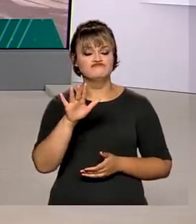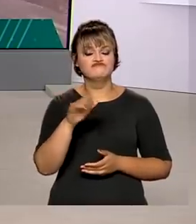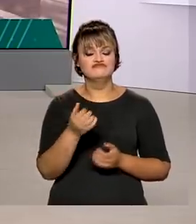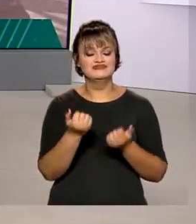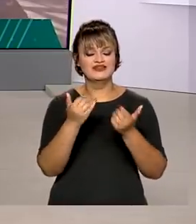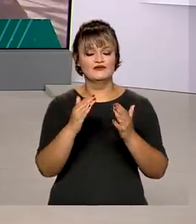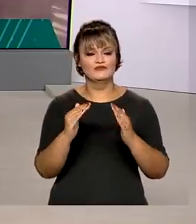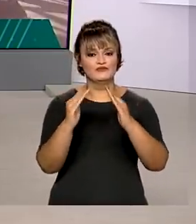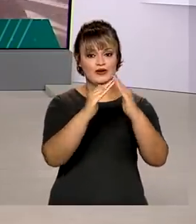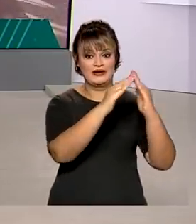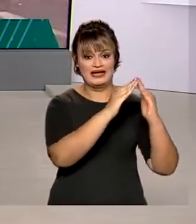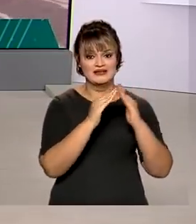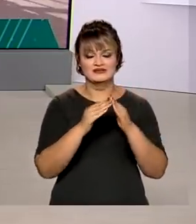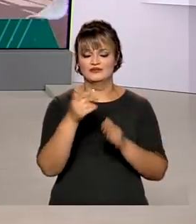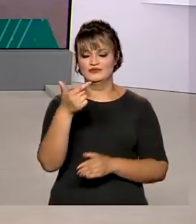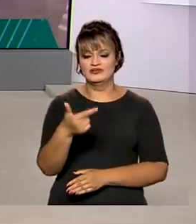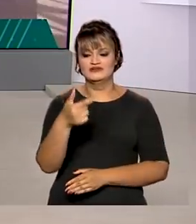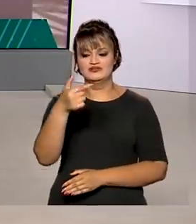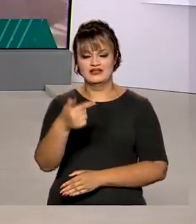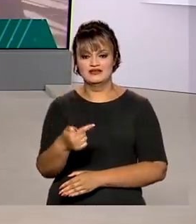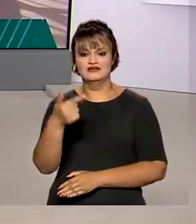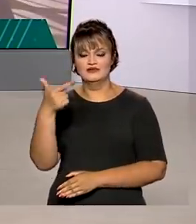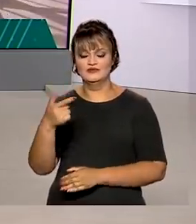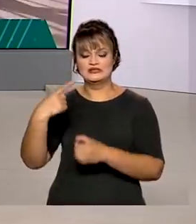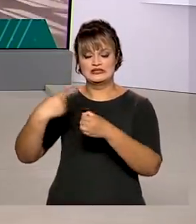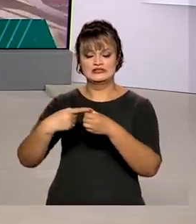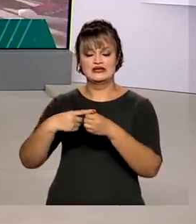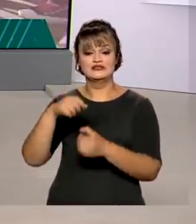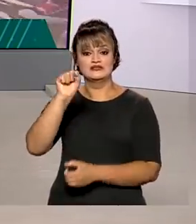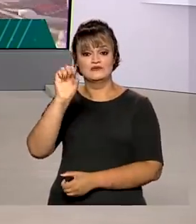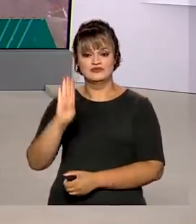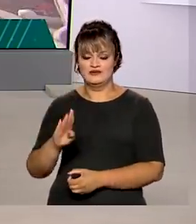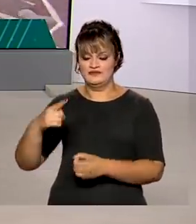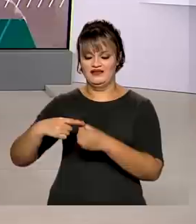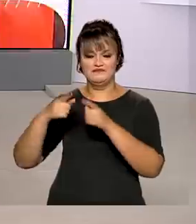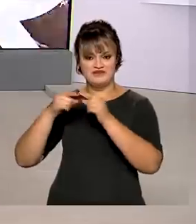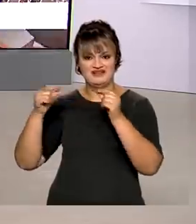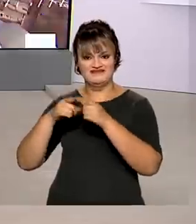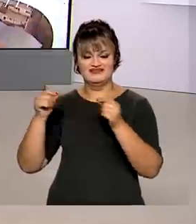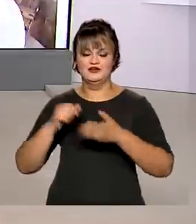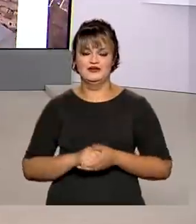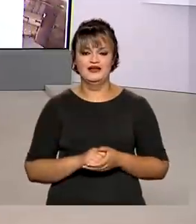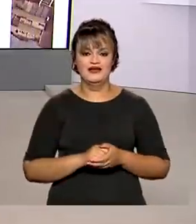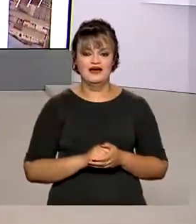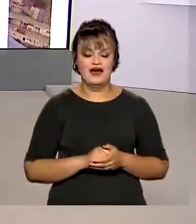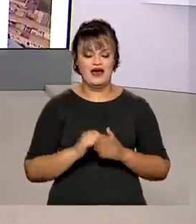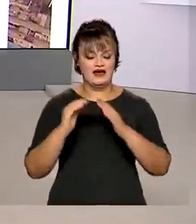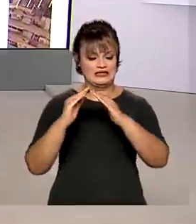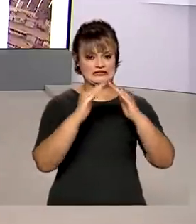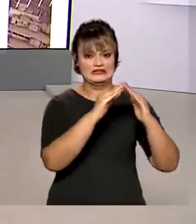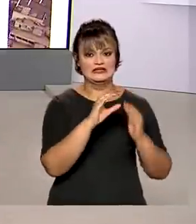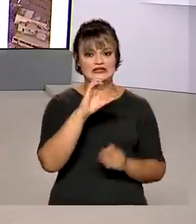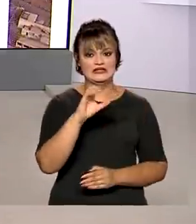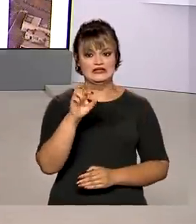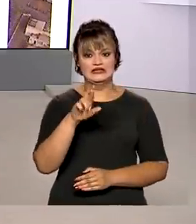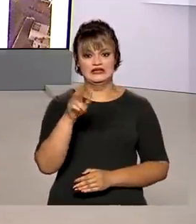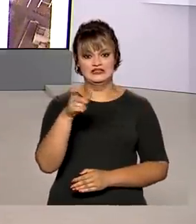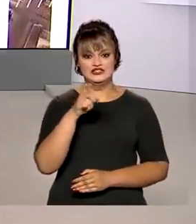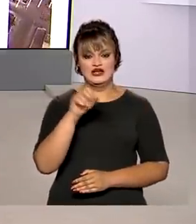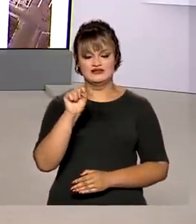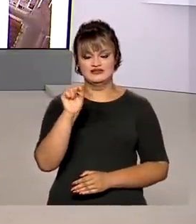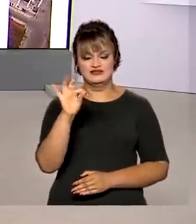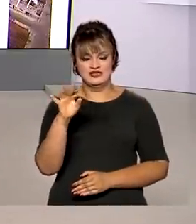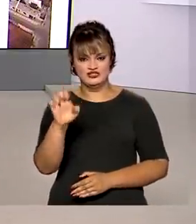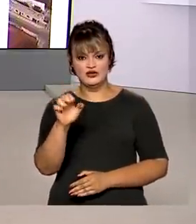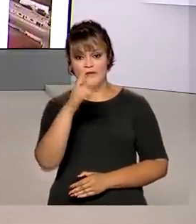moradias a famílias de baixa renda de São Sebastião, no Distrito Federal. O residencial Crixá 7 vai ser o lar de cerca de